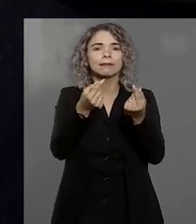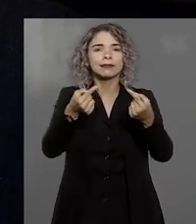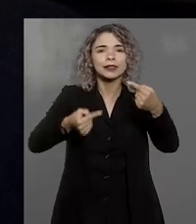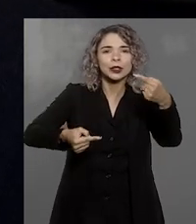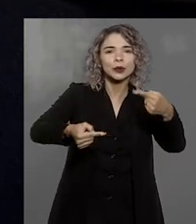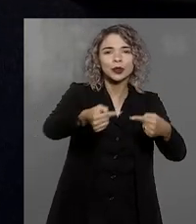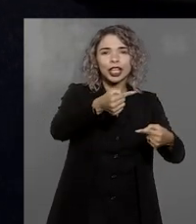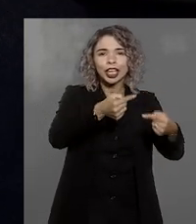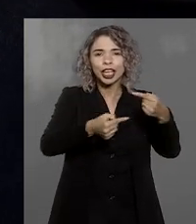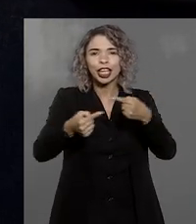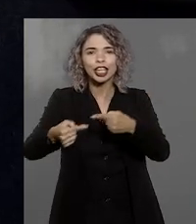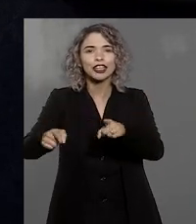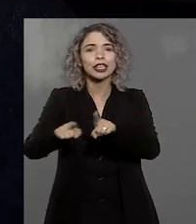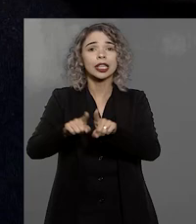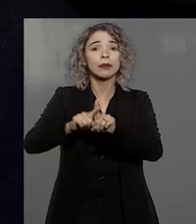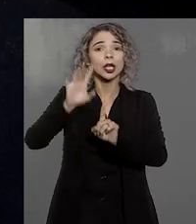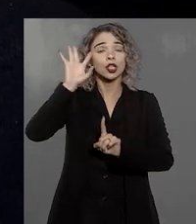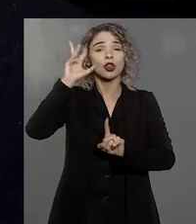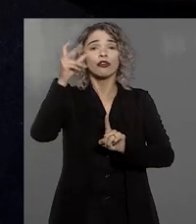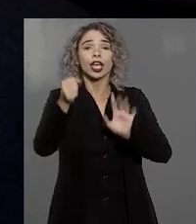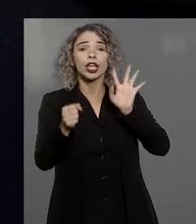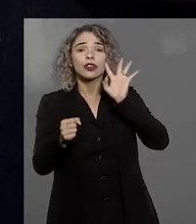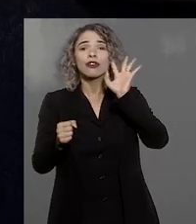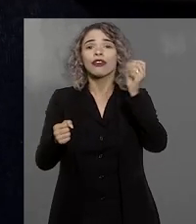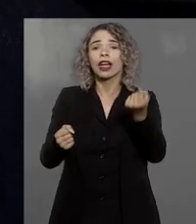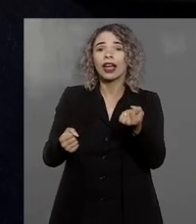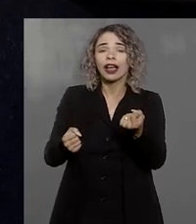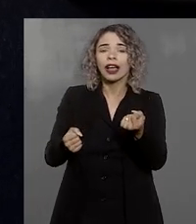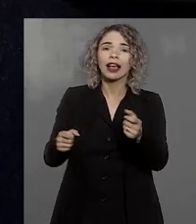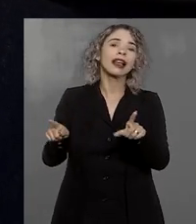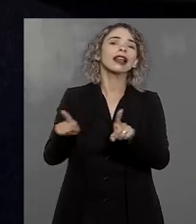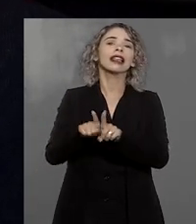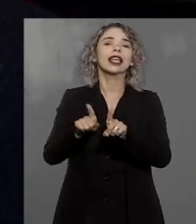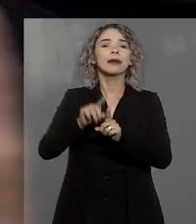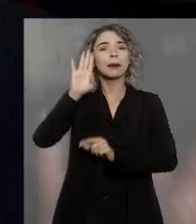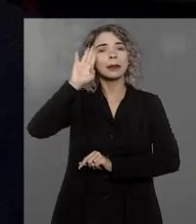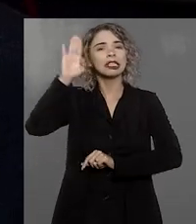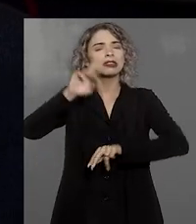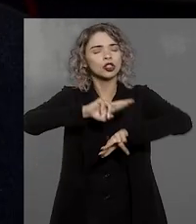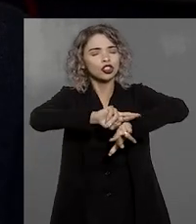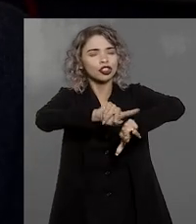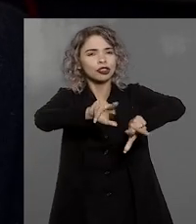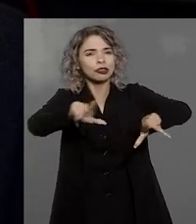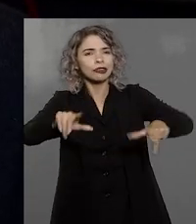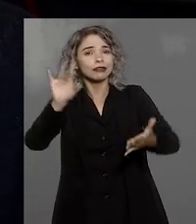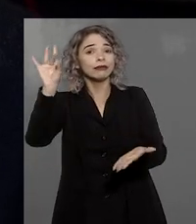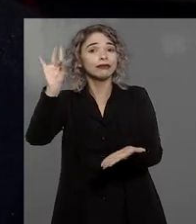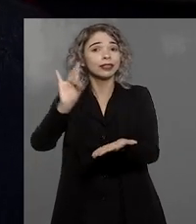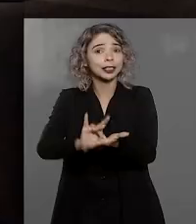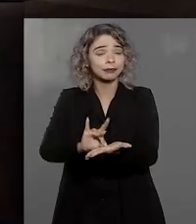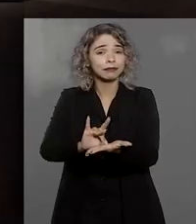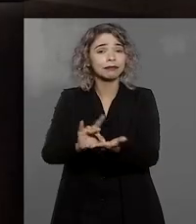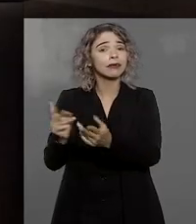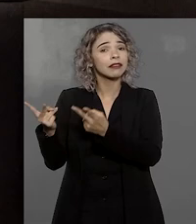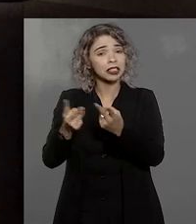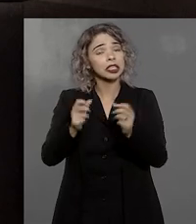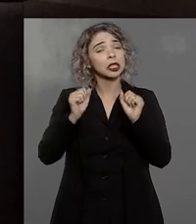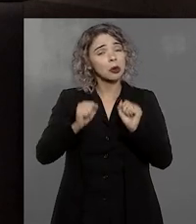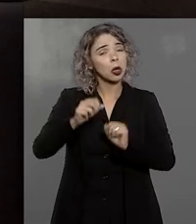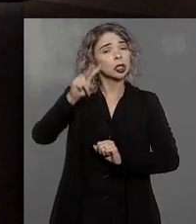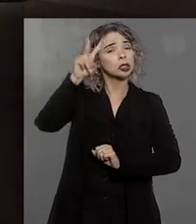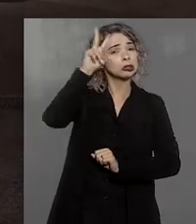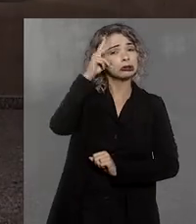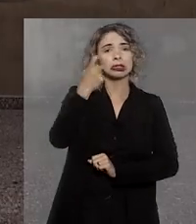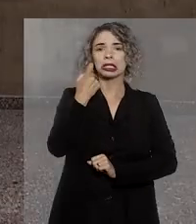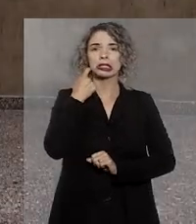político, no olhar do julgamento e, principalmente, no olhar das múltiplas verdades. A visita pode